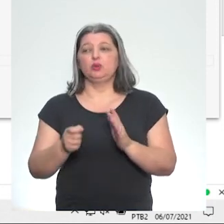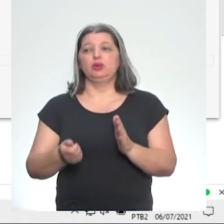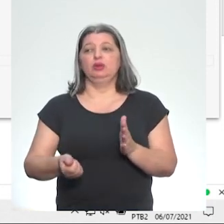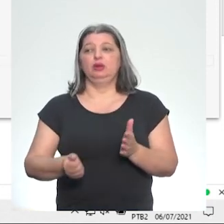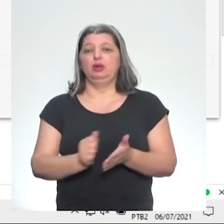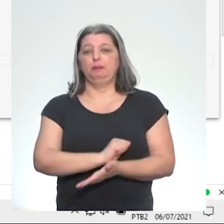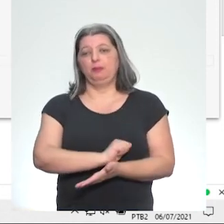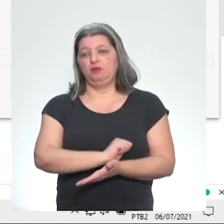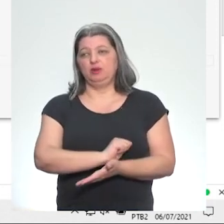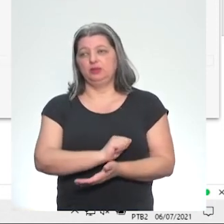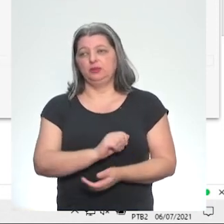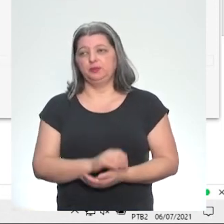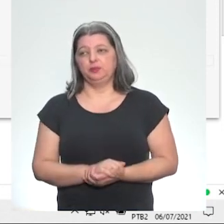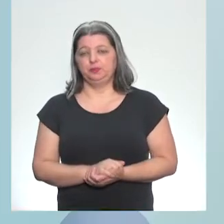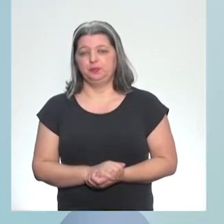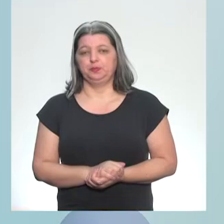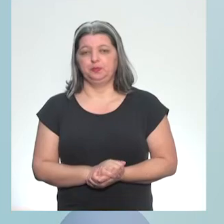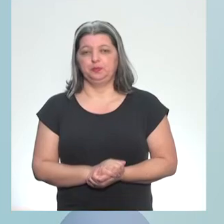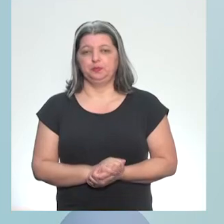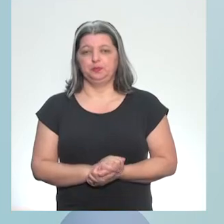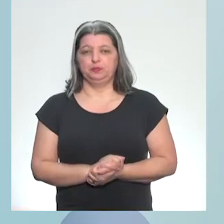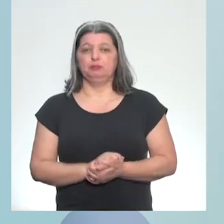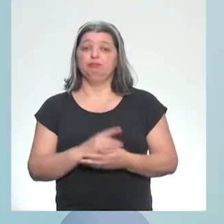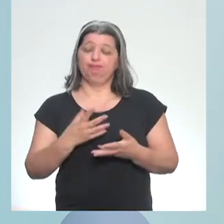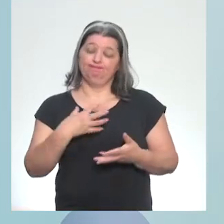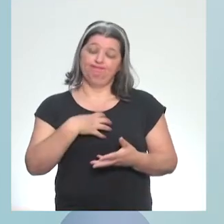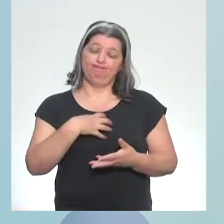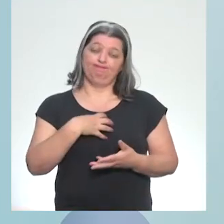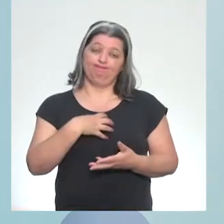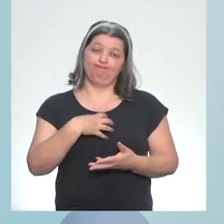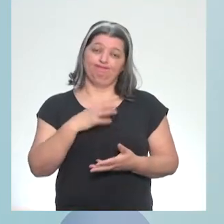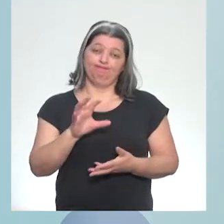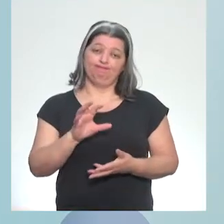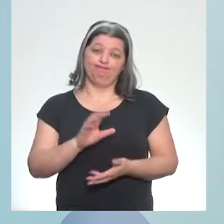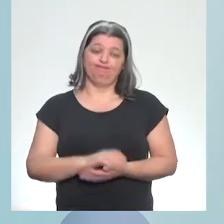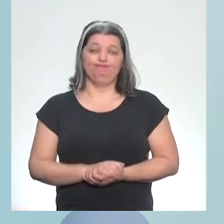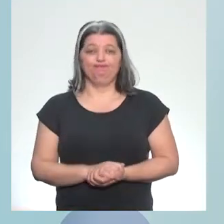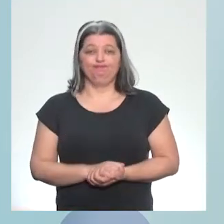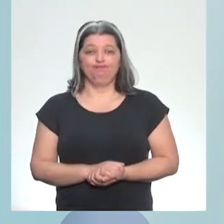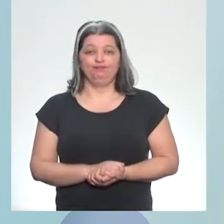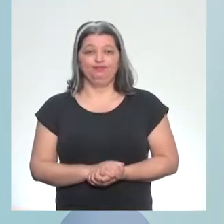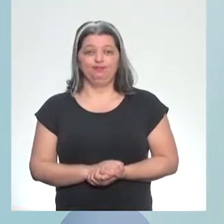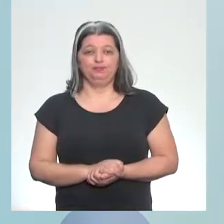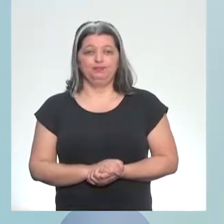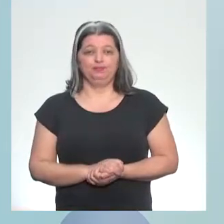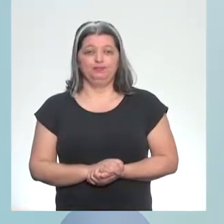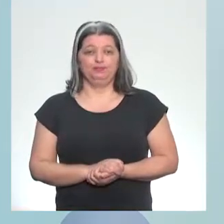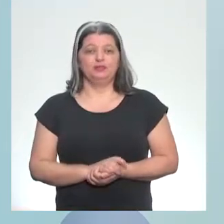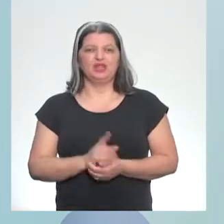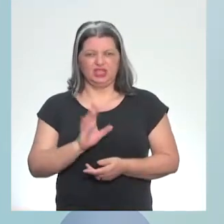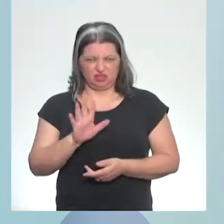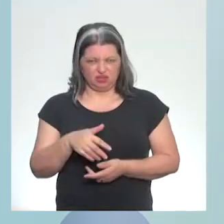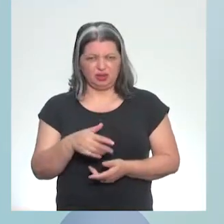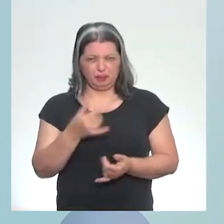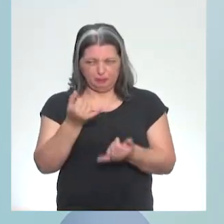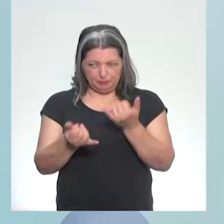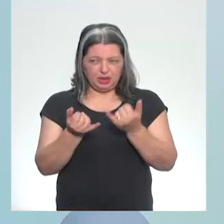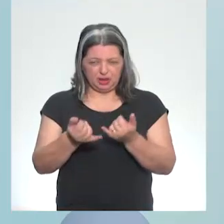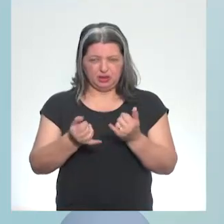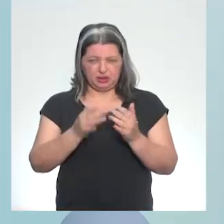Sinto muito. Então, Fabi, enquanto você sente muito, deixa eu falar assim. A professora Ana Paula perguntou. Já vi isso parecido em Excel. É parecido?